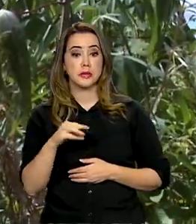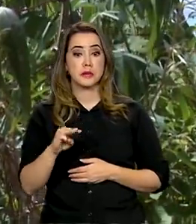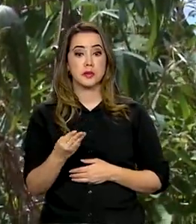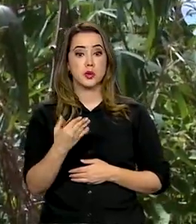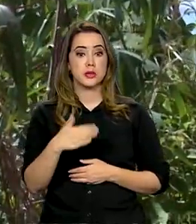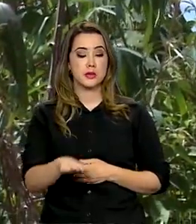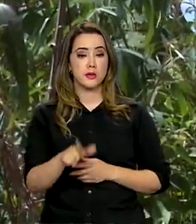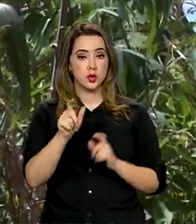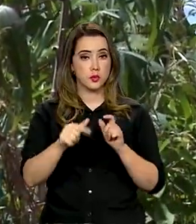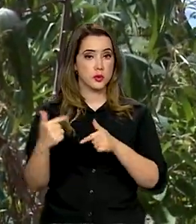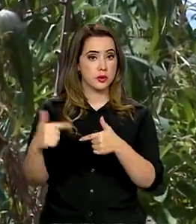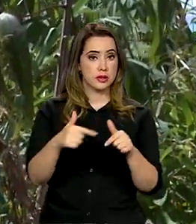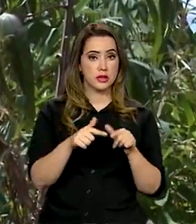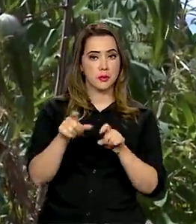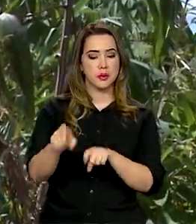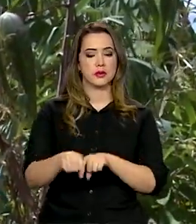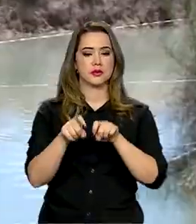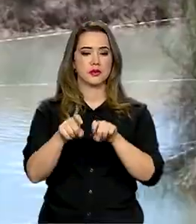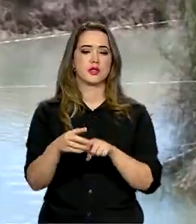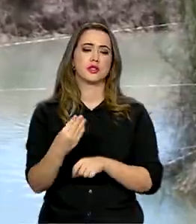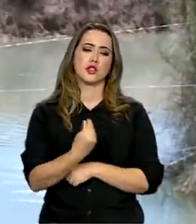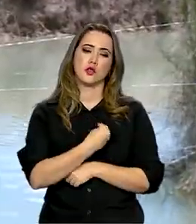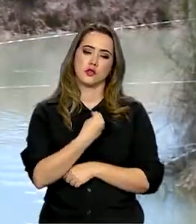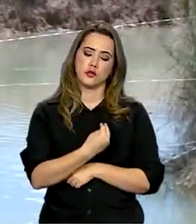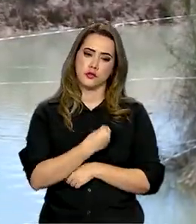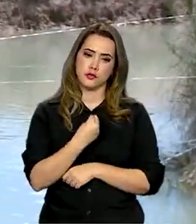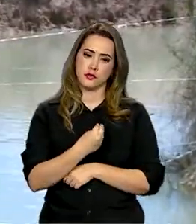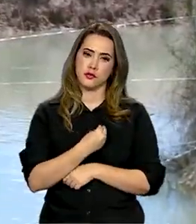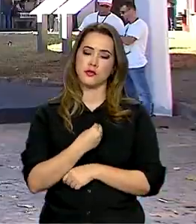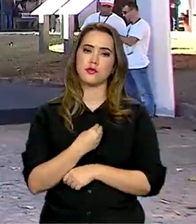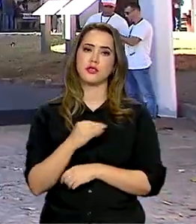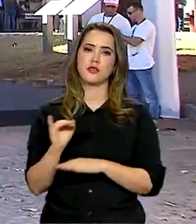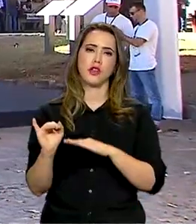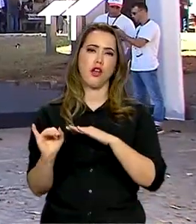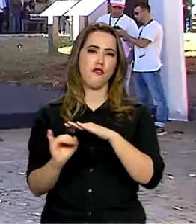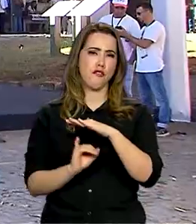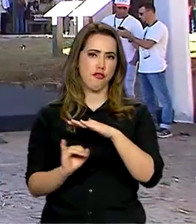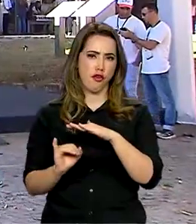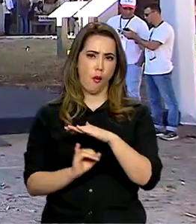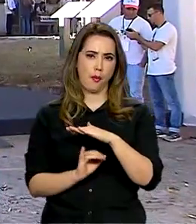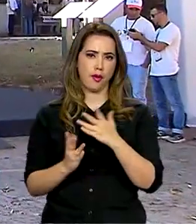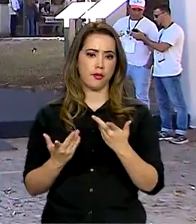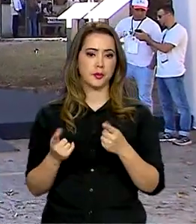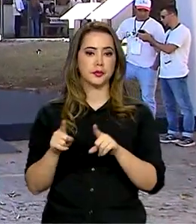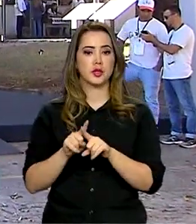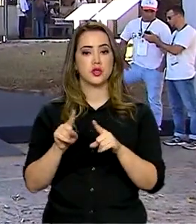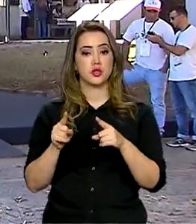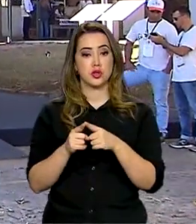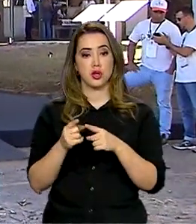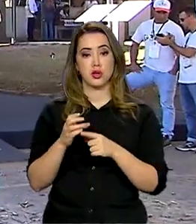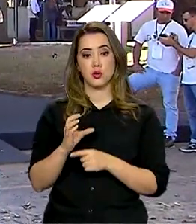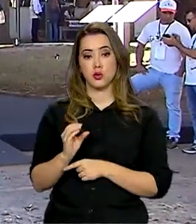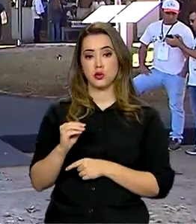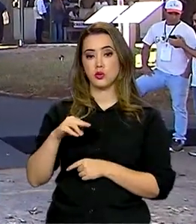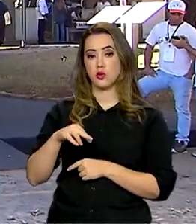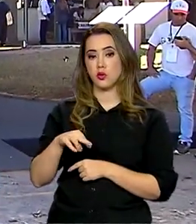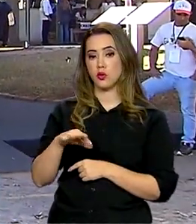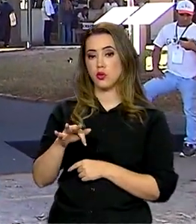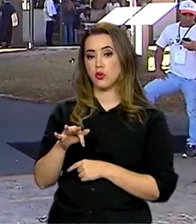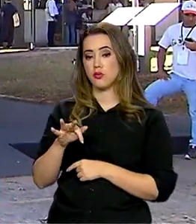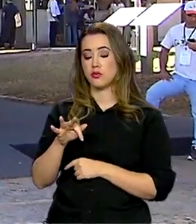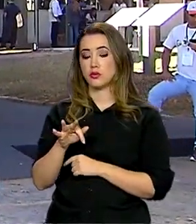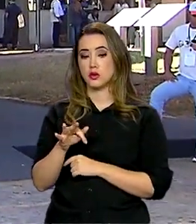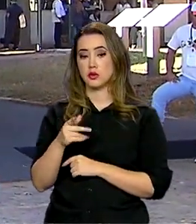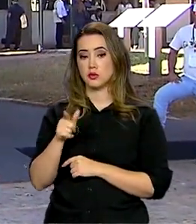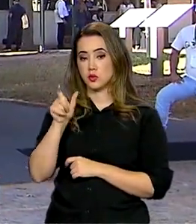meio de trabalhadores rurais que ainda vivem na informalidade. Segundo a contar, Confederação Nacional dos Trabalhadores,